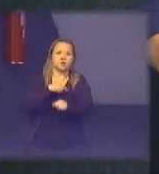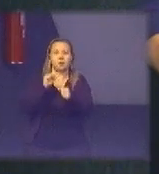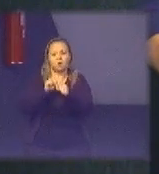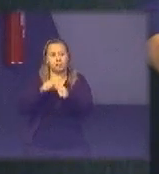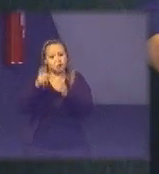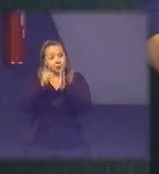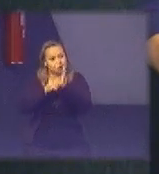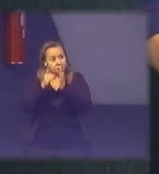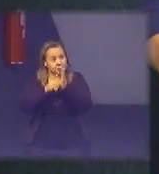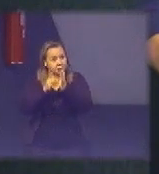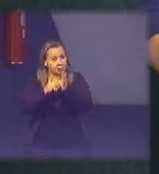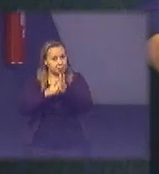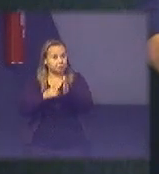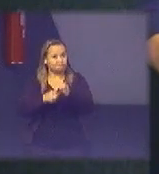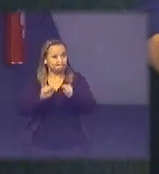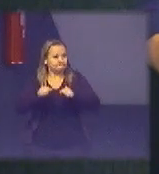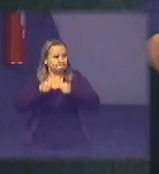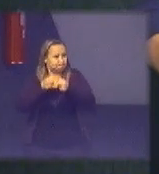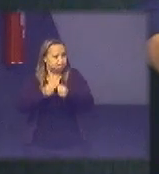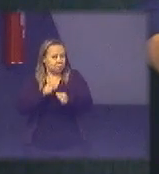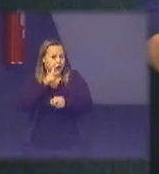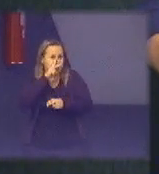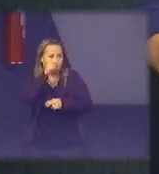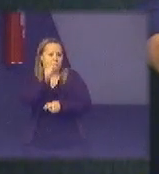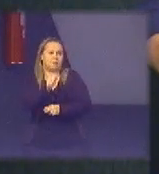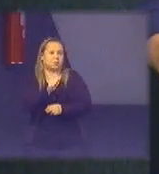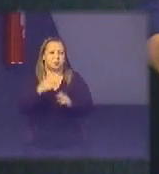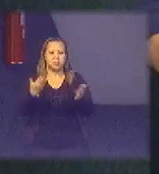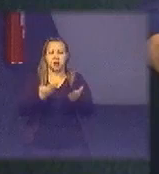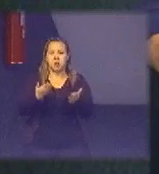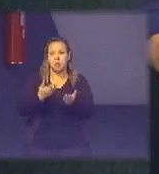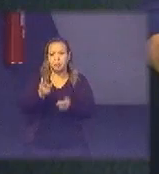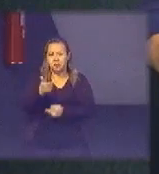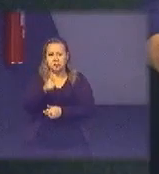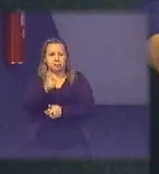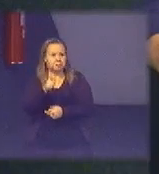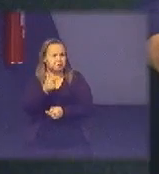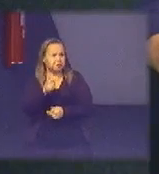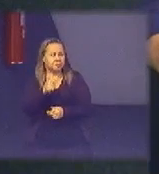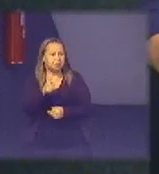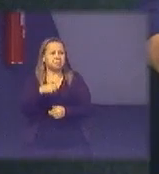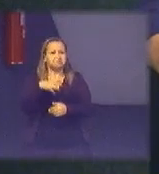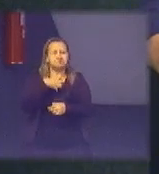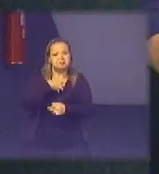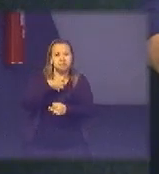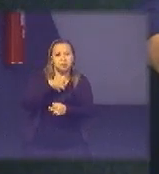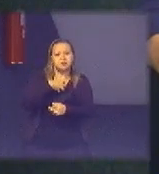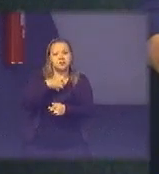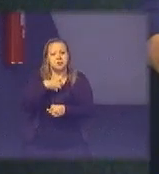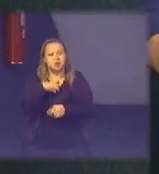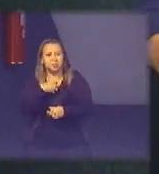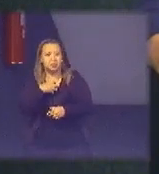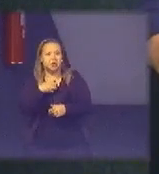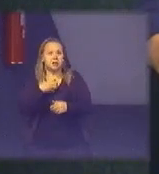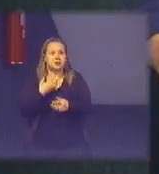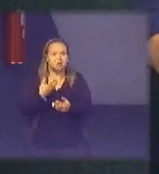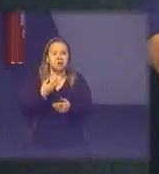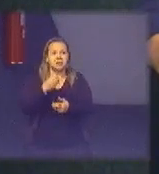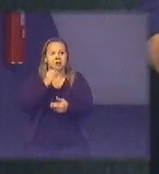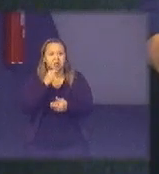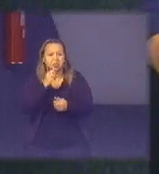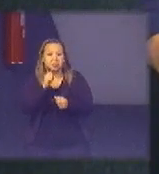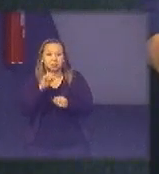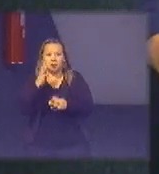decreto uma coisa muito mais robusta hoje ele ainda não tá assim ele tá num modo ainda muito ele é o cavão né